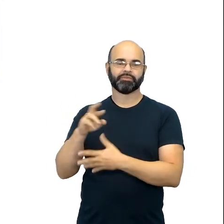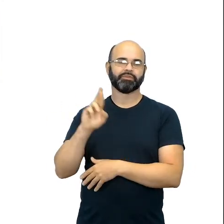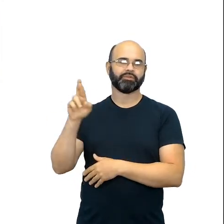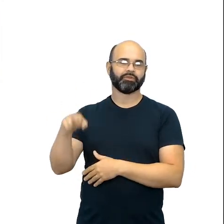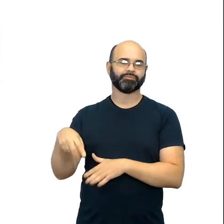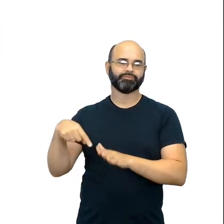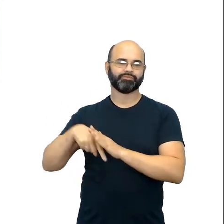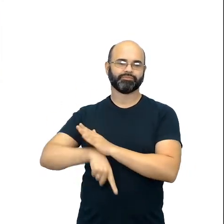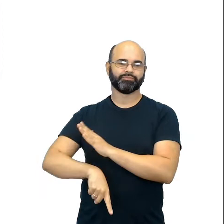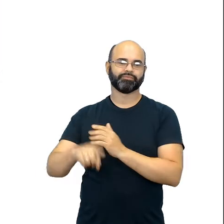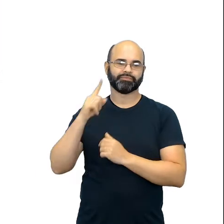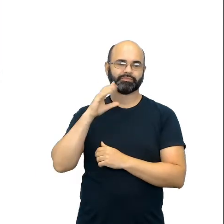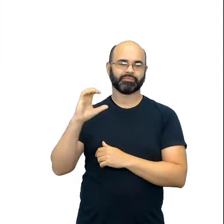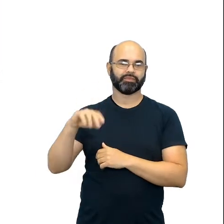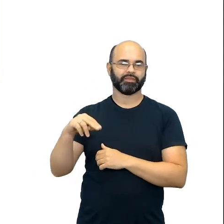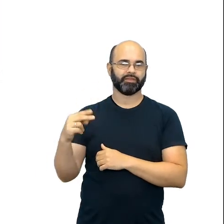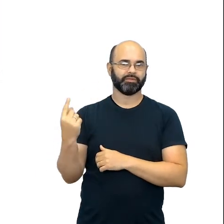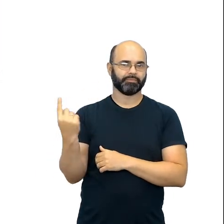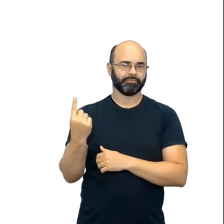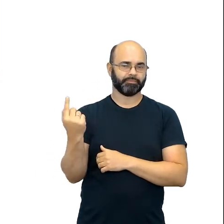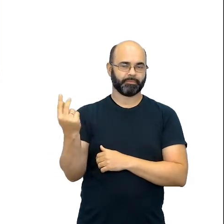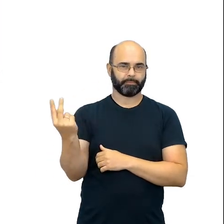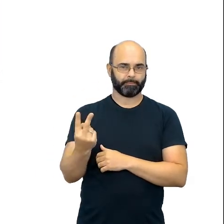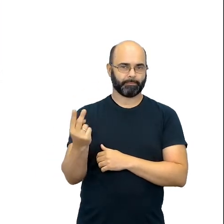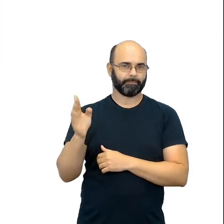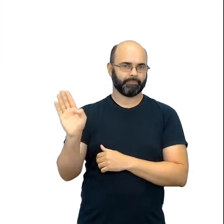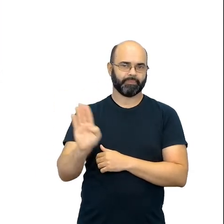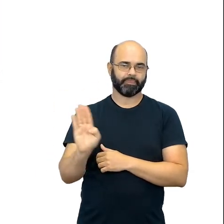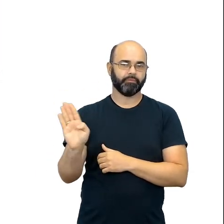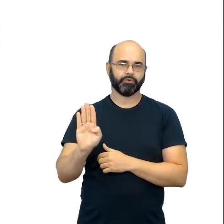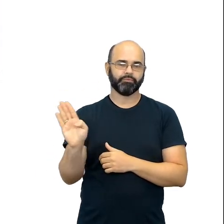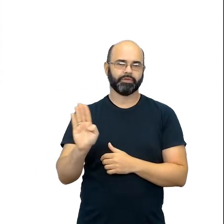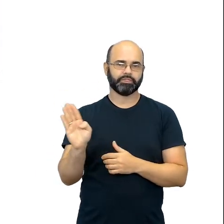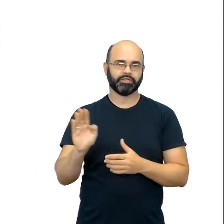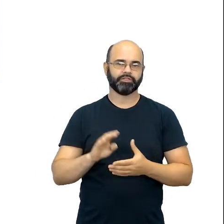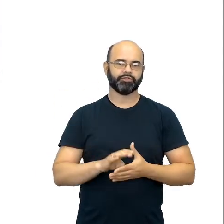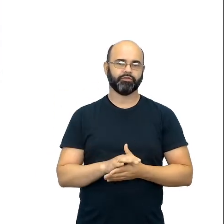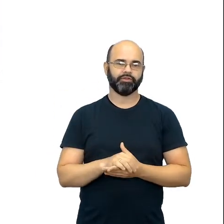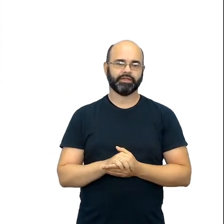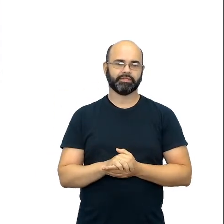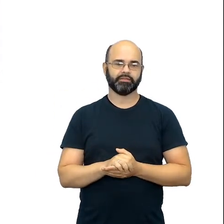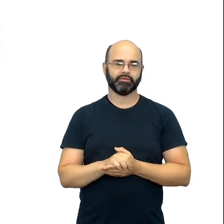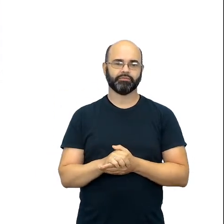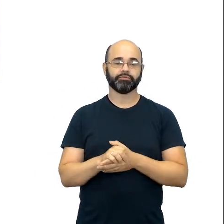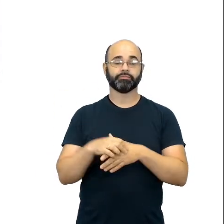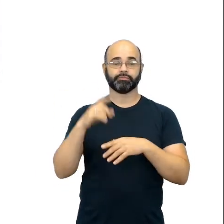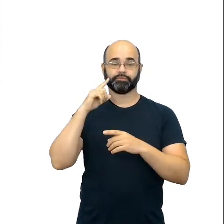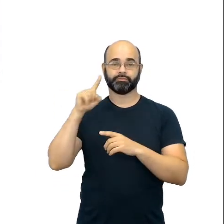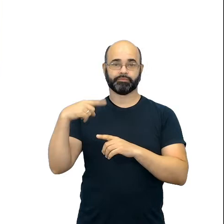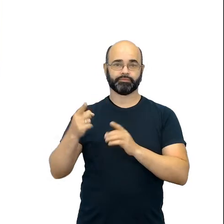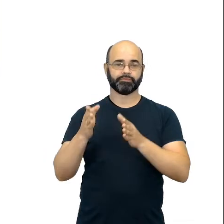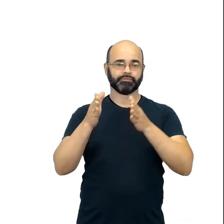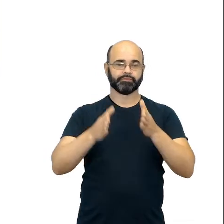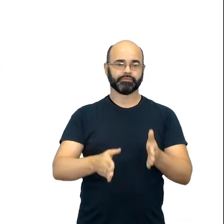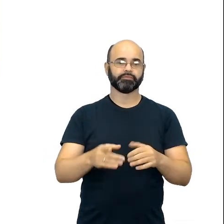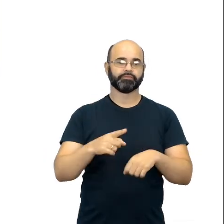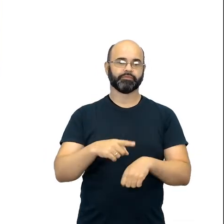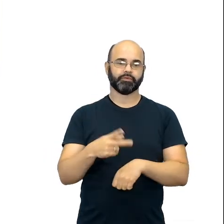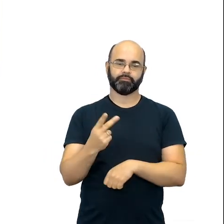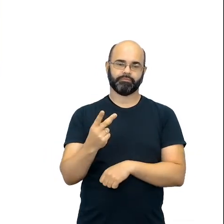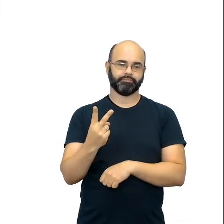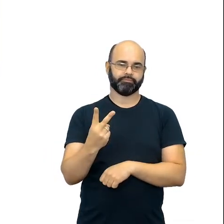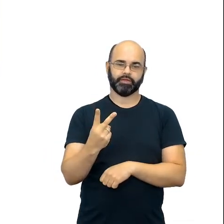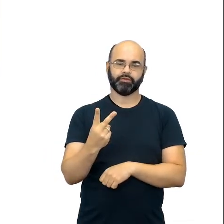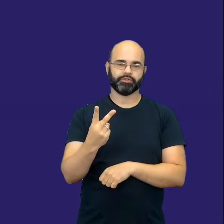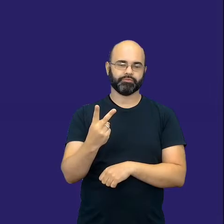recomenda que sejam desenvolvidas por vocês, pós essa TPC que vocês estão assistindo